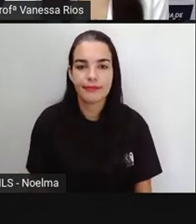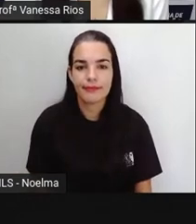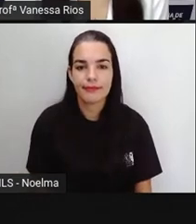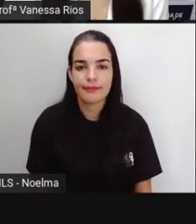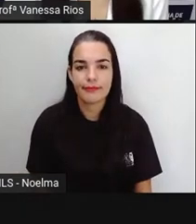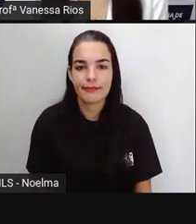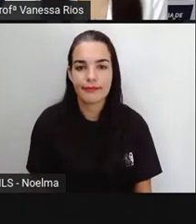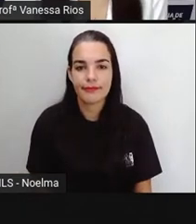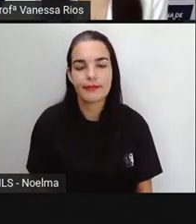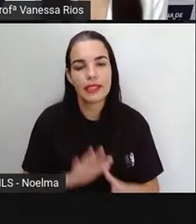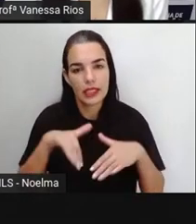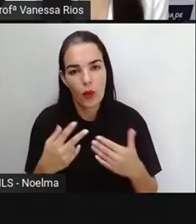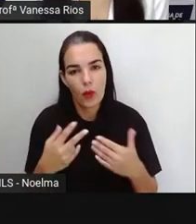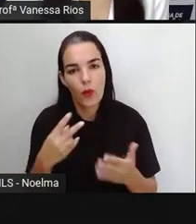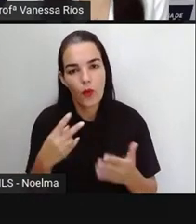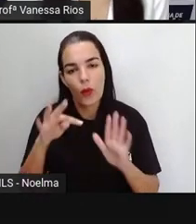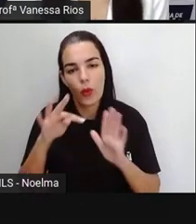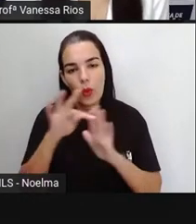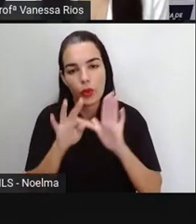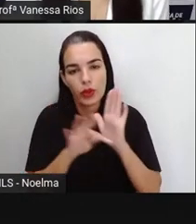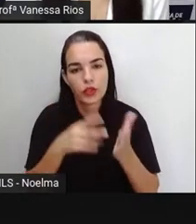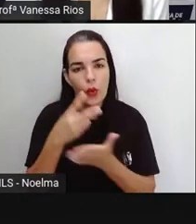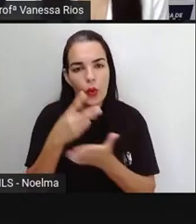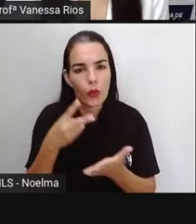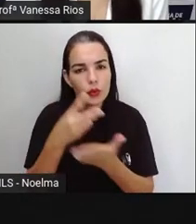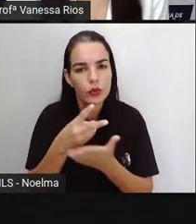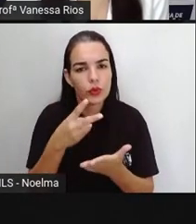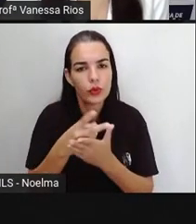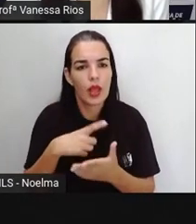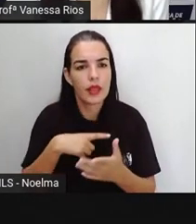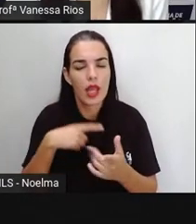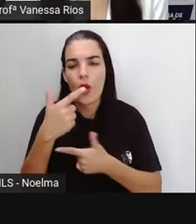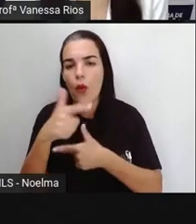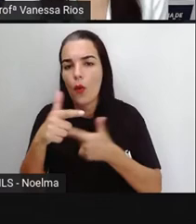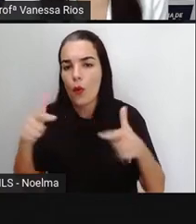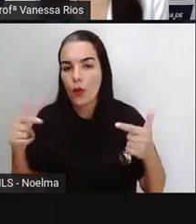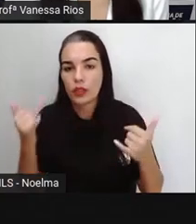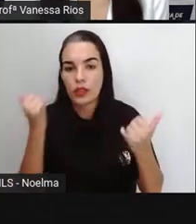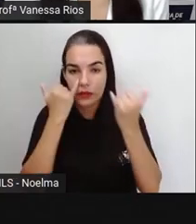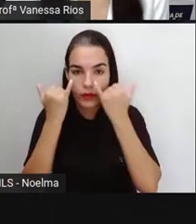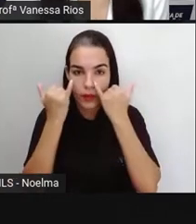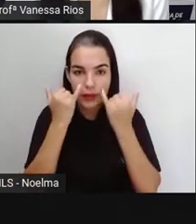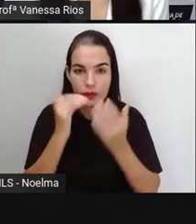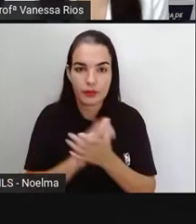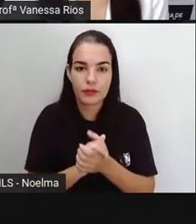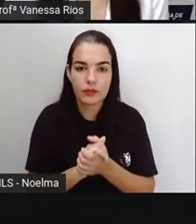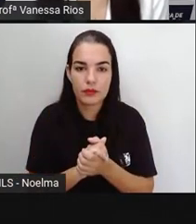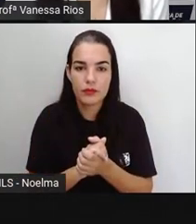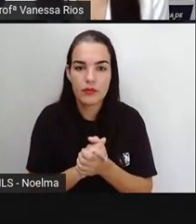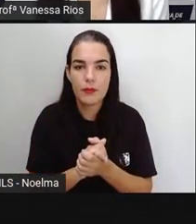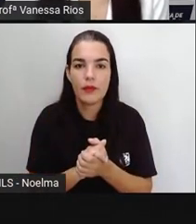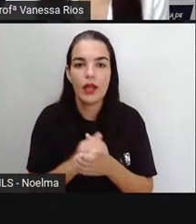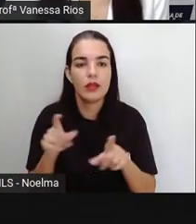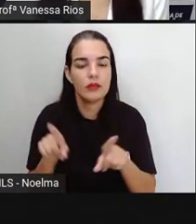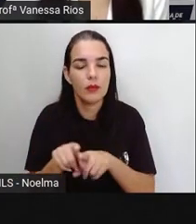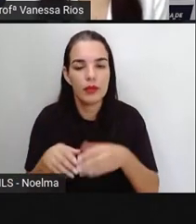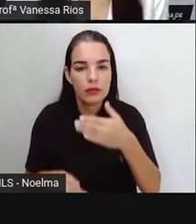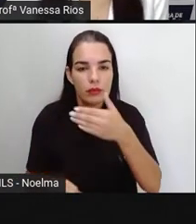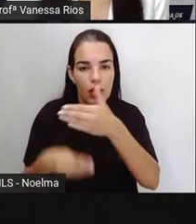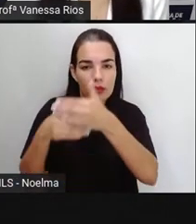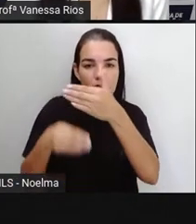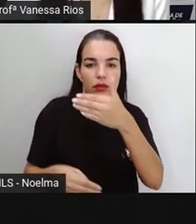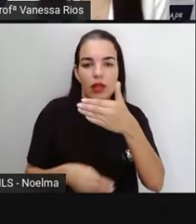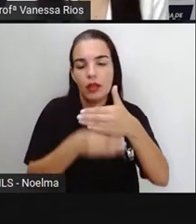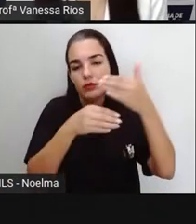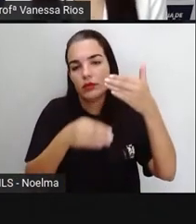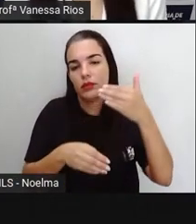E aí o texto continua trazendo outras informações que complementam e vão fazendo parte